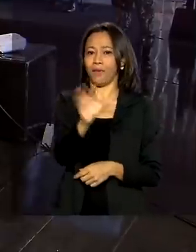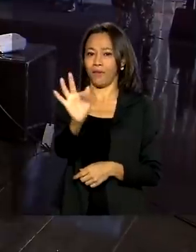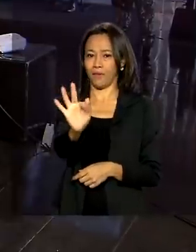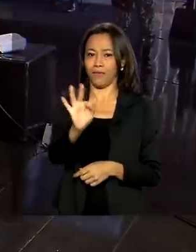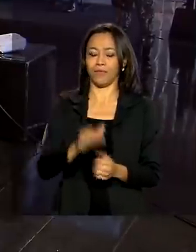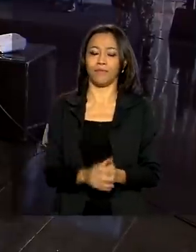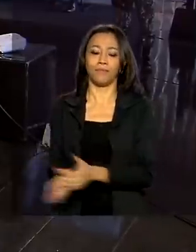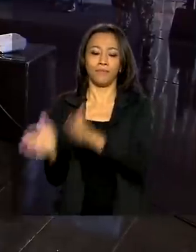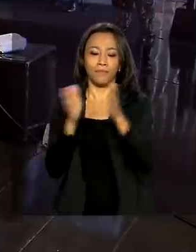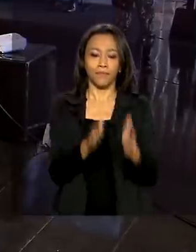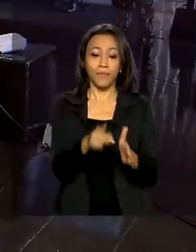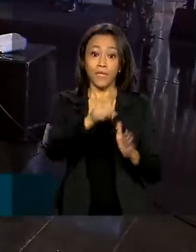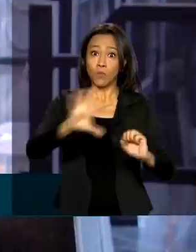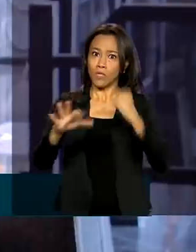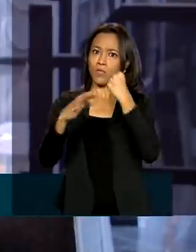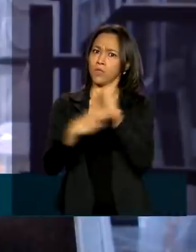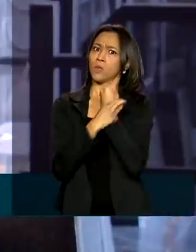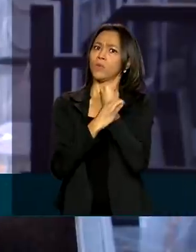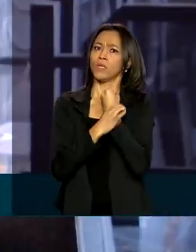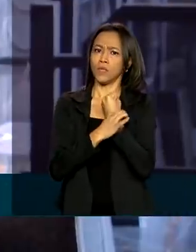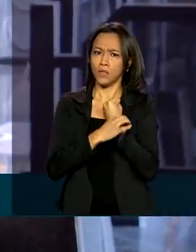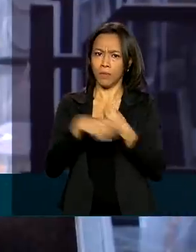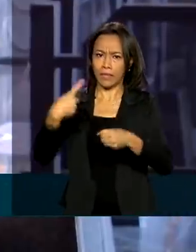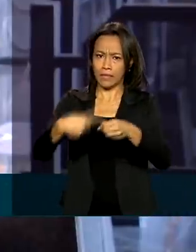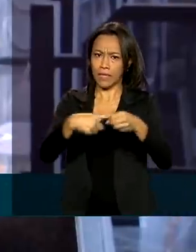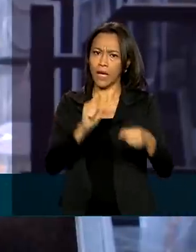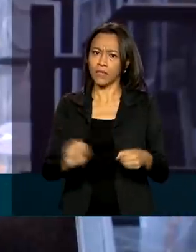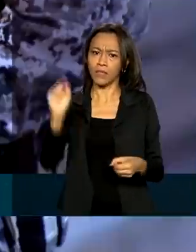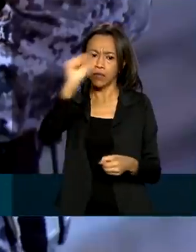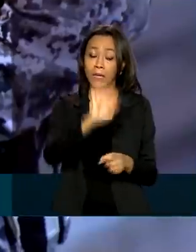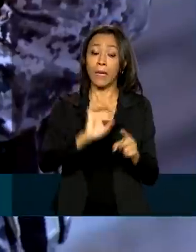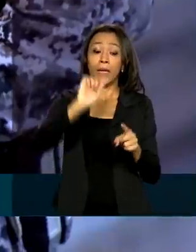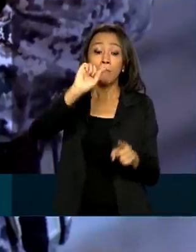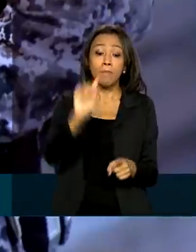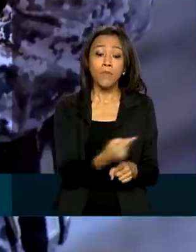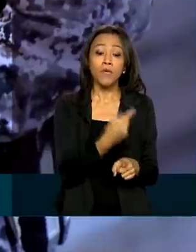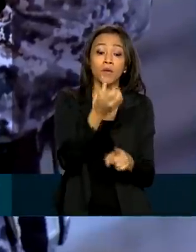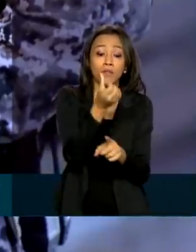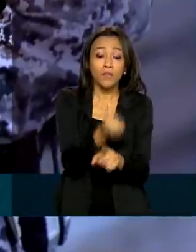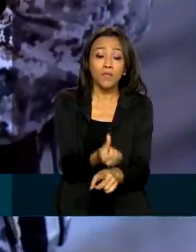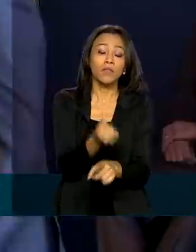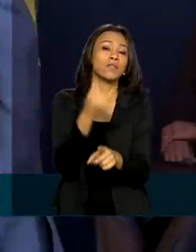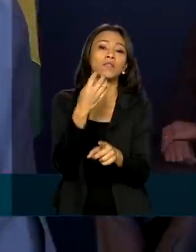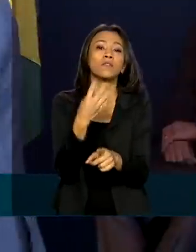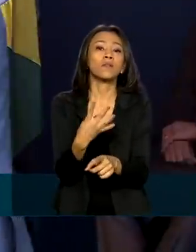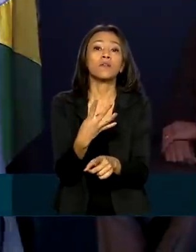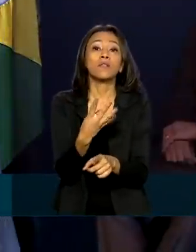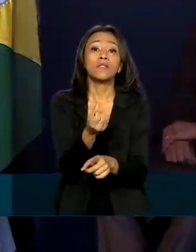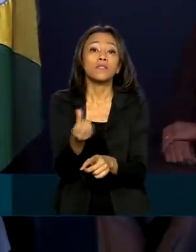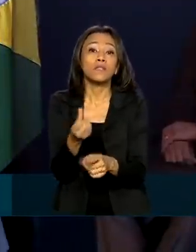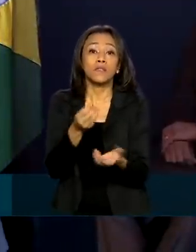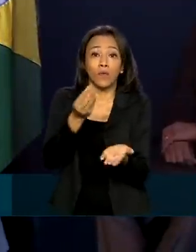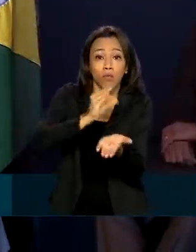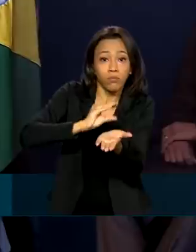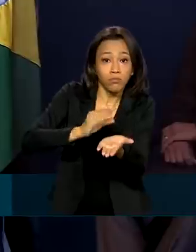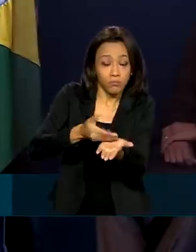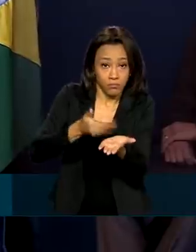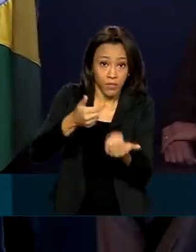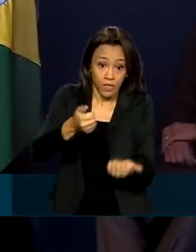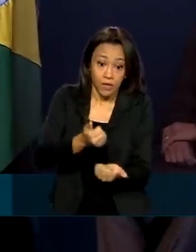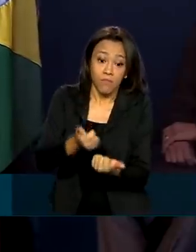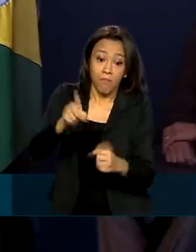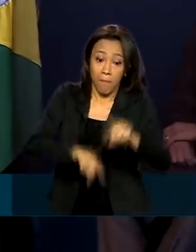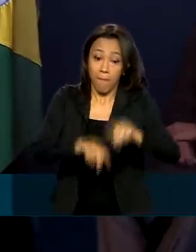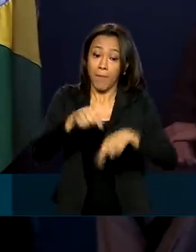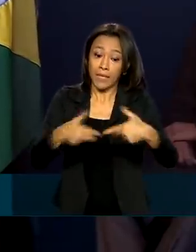segurança para as cidades. O governo federal entregou 1.660 carabinas, que somam 9 milhões e 700